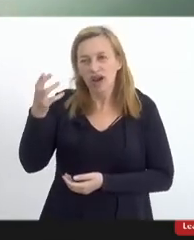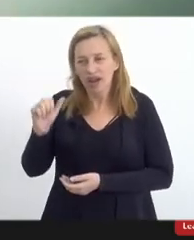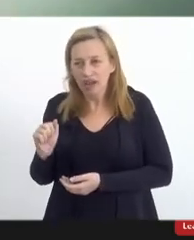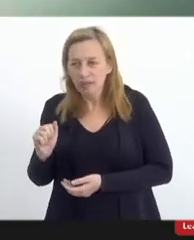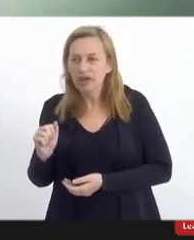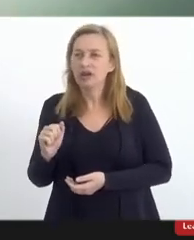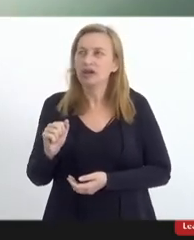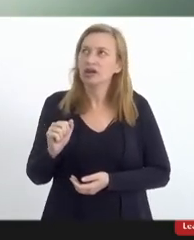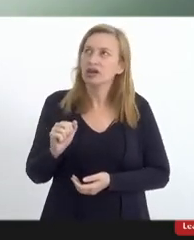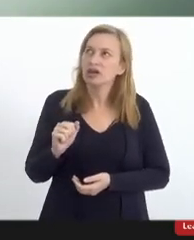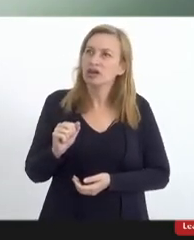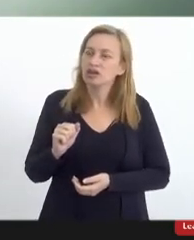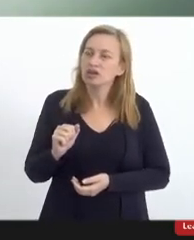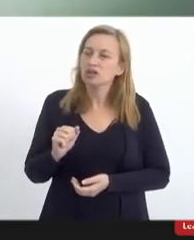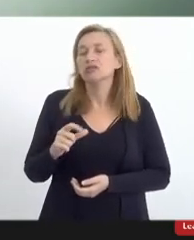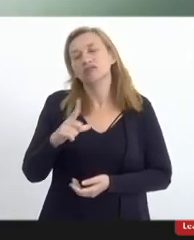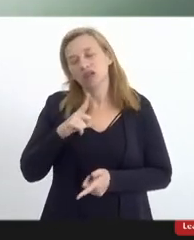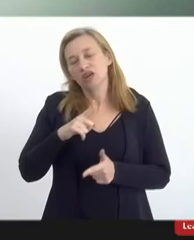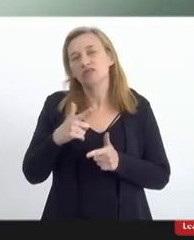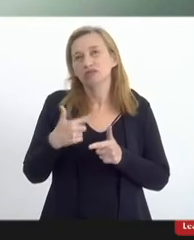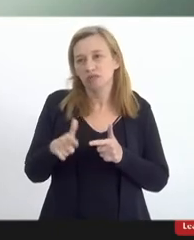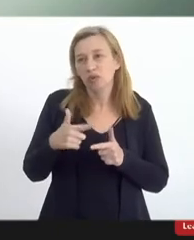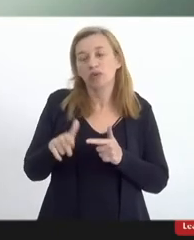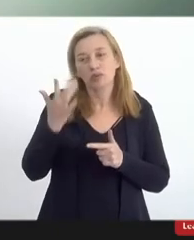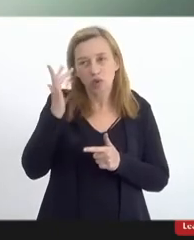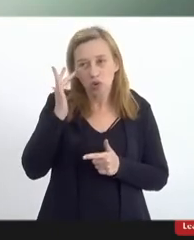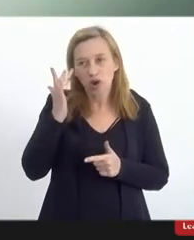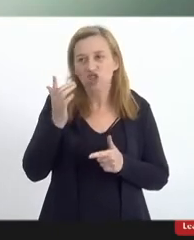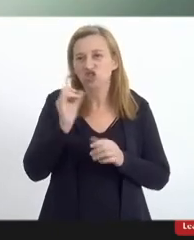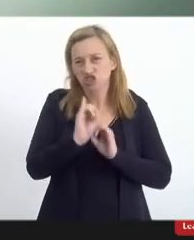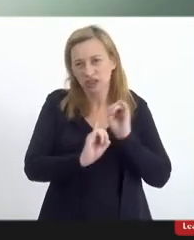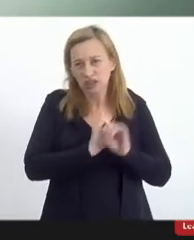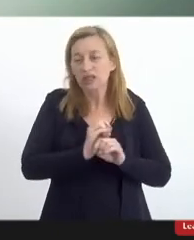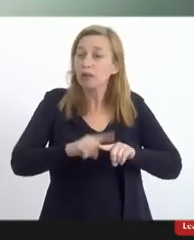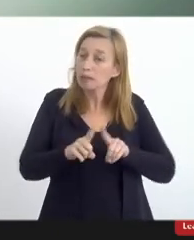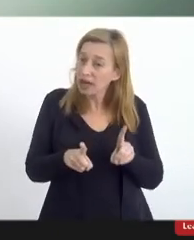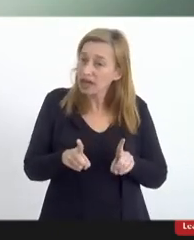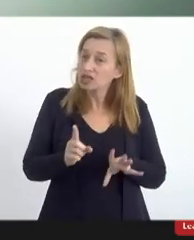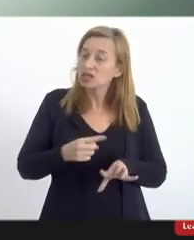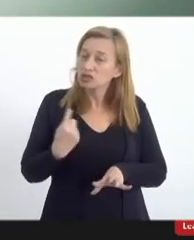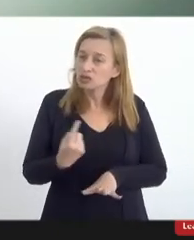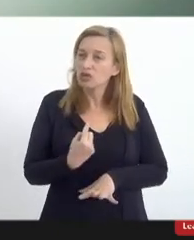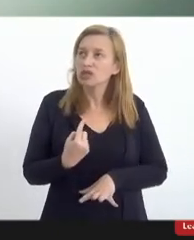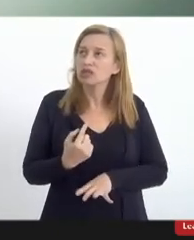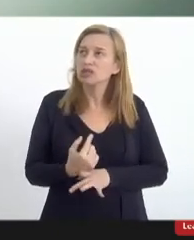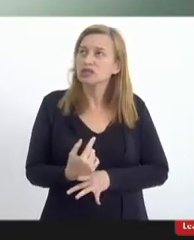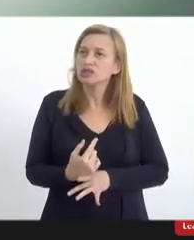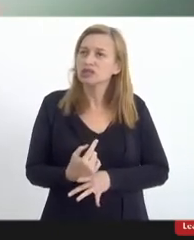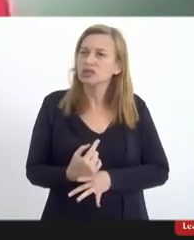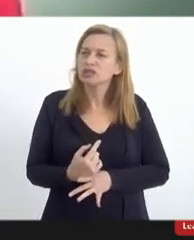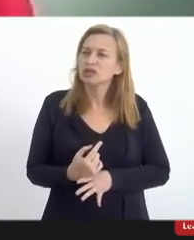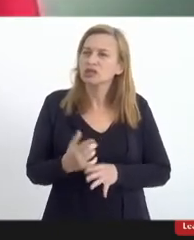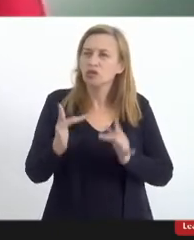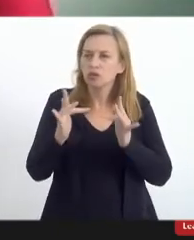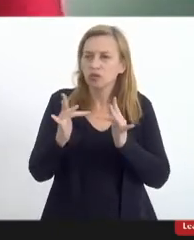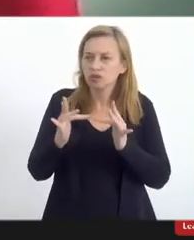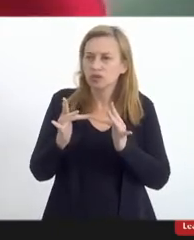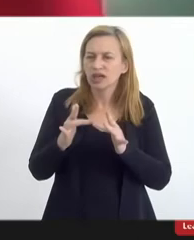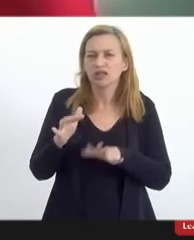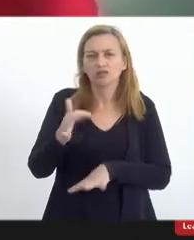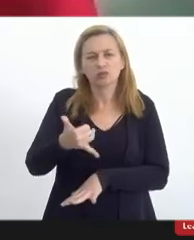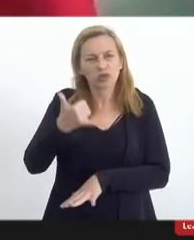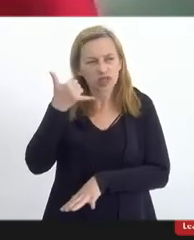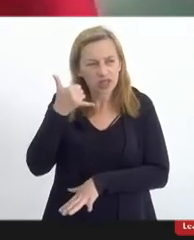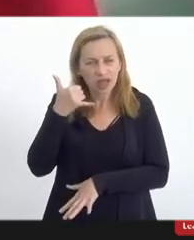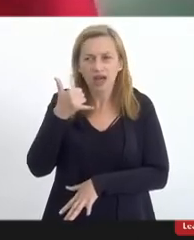ser ter havido algum problema na questão da internet mas nós vamos estar fazendo contato com ela